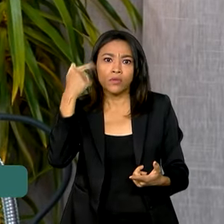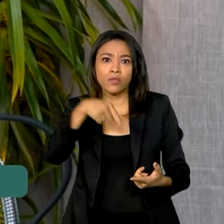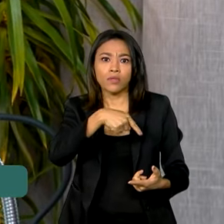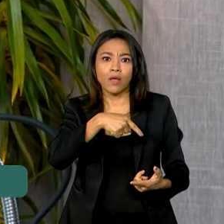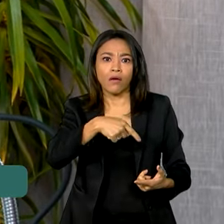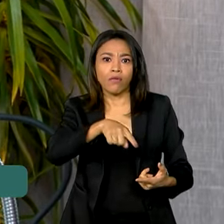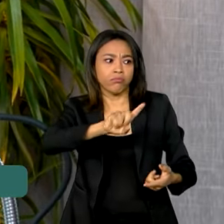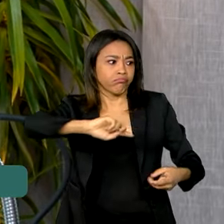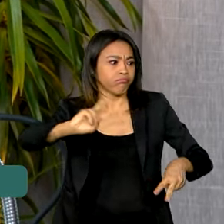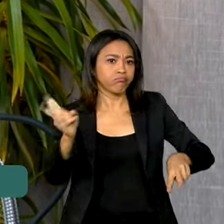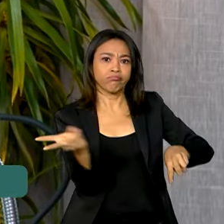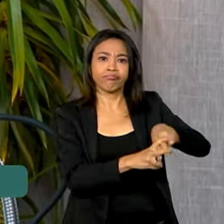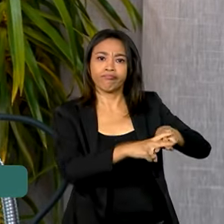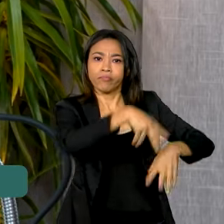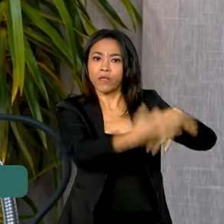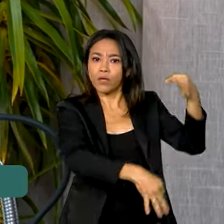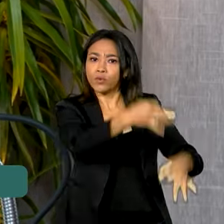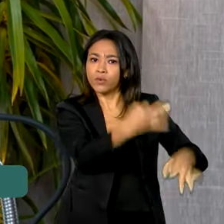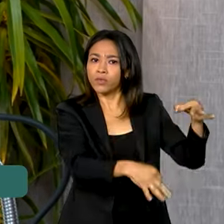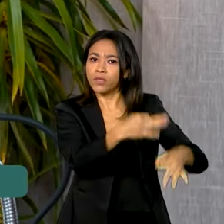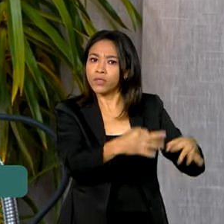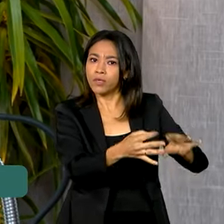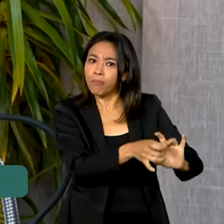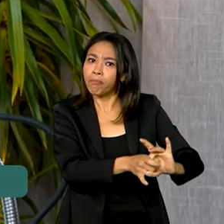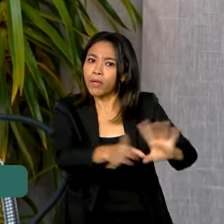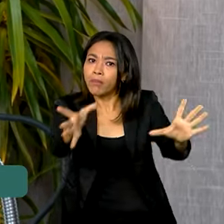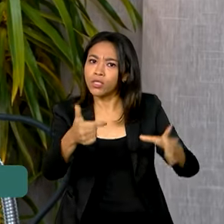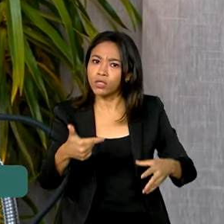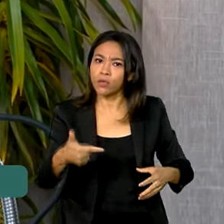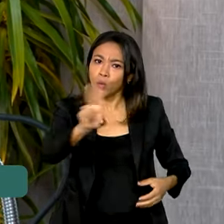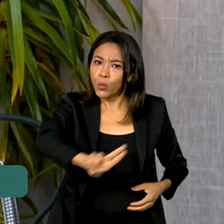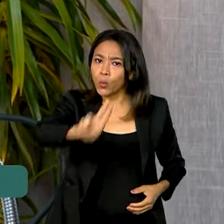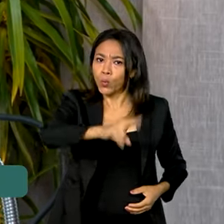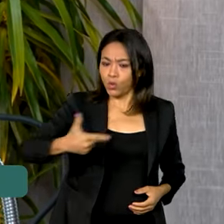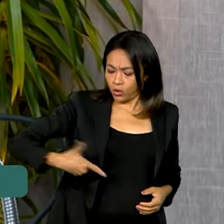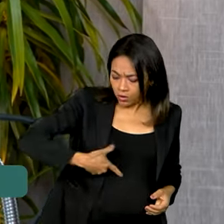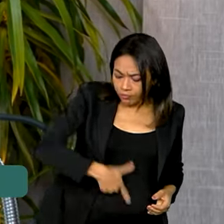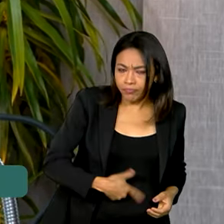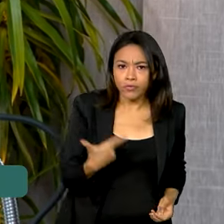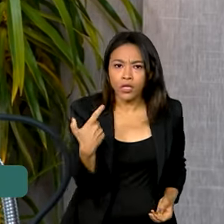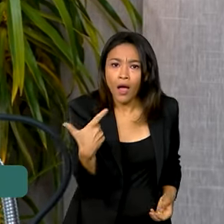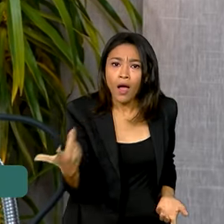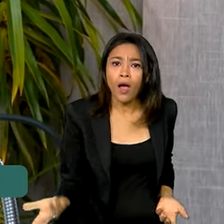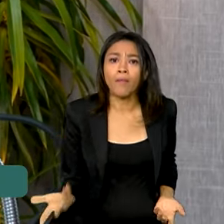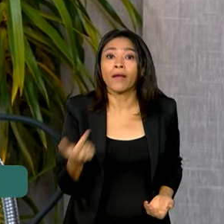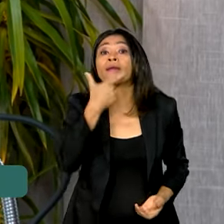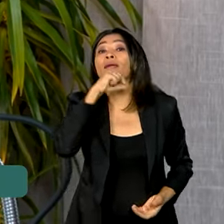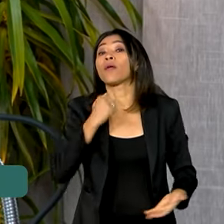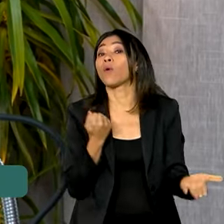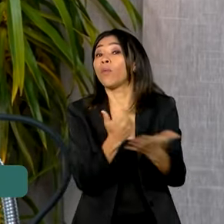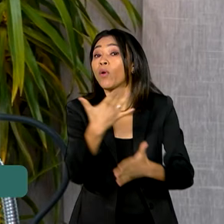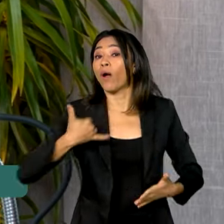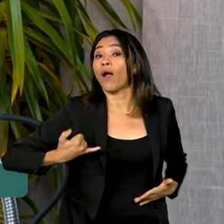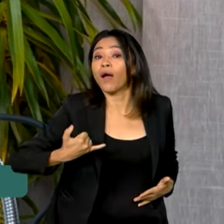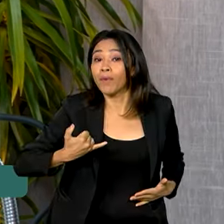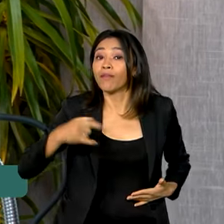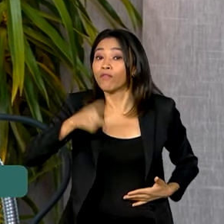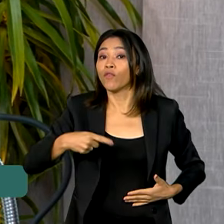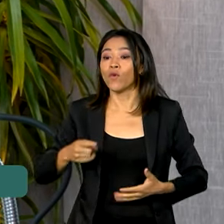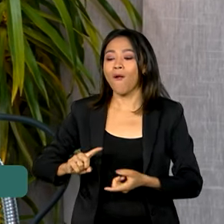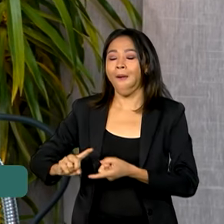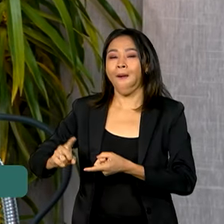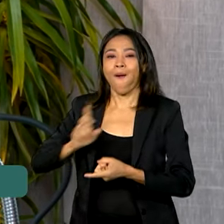Justiça. Quando se liberou a quantidade de armas que se liberou nesse país, quem cumprou armas? O clima organizado.